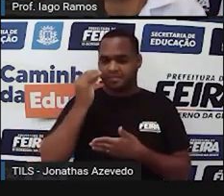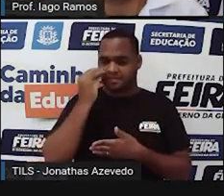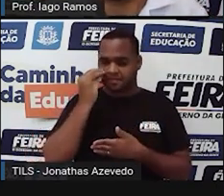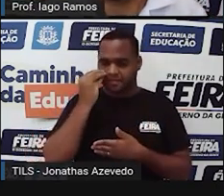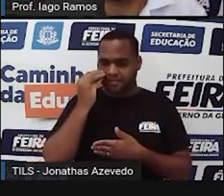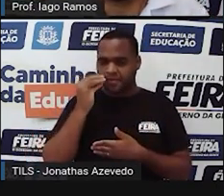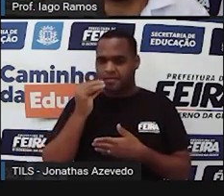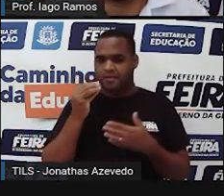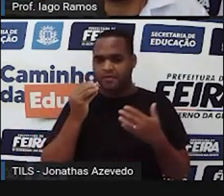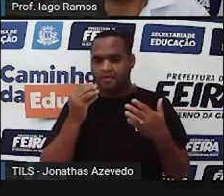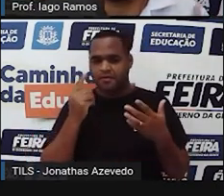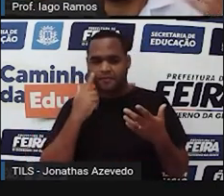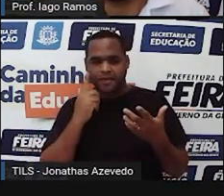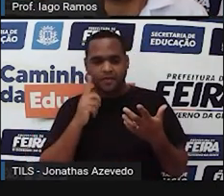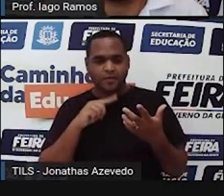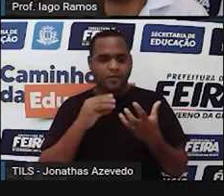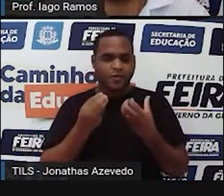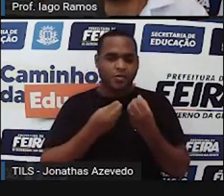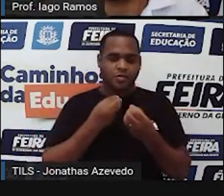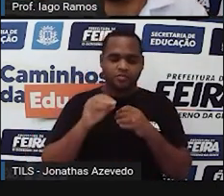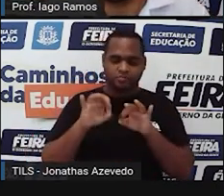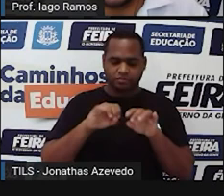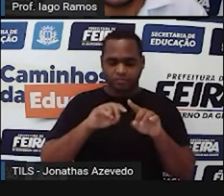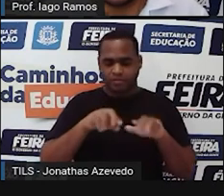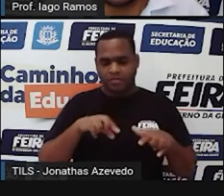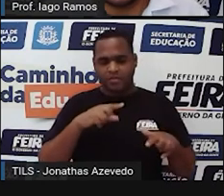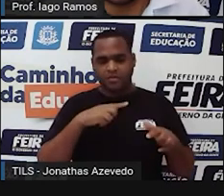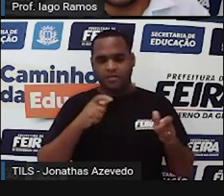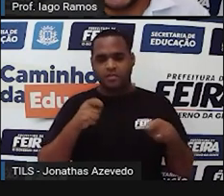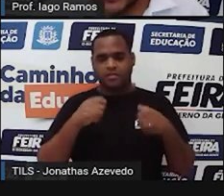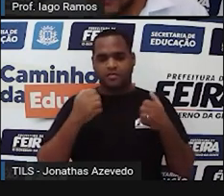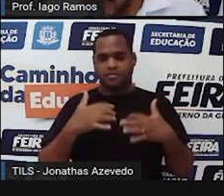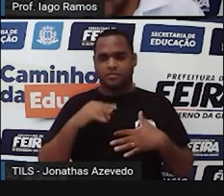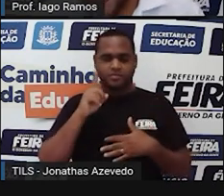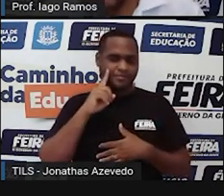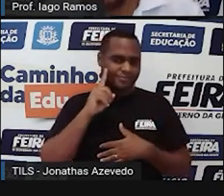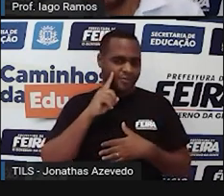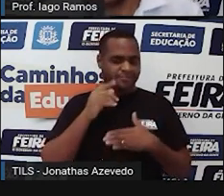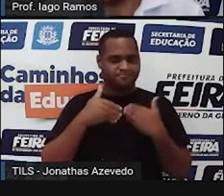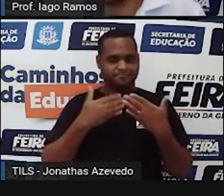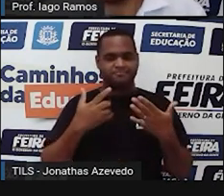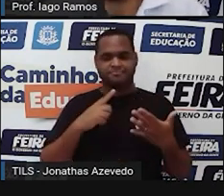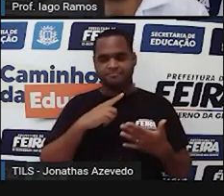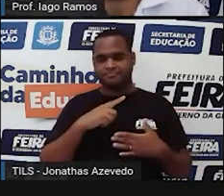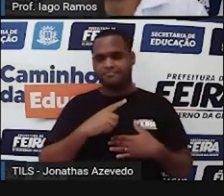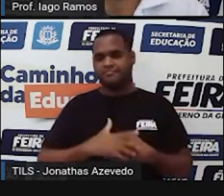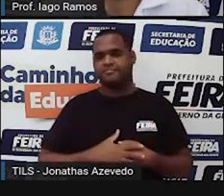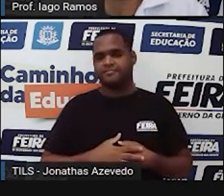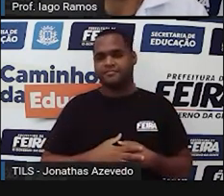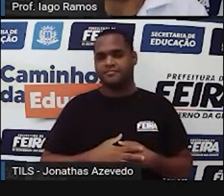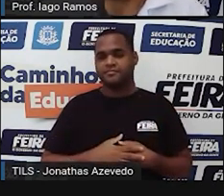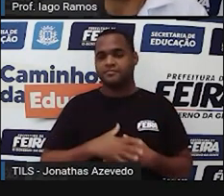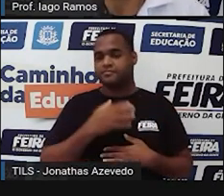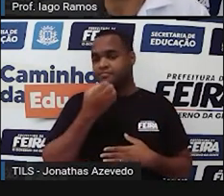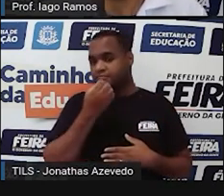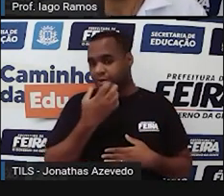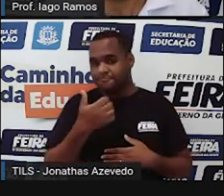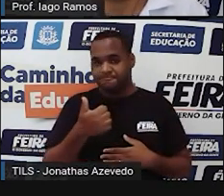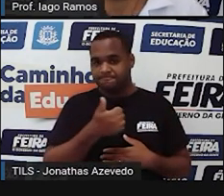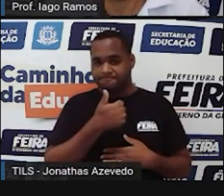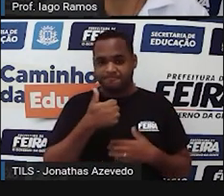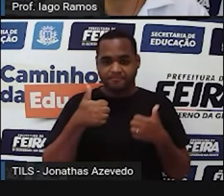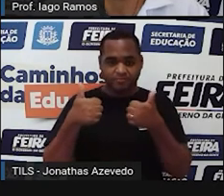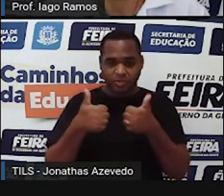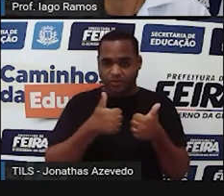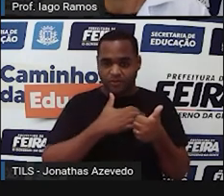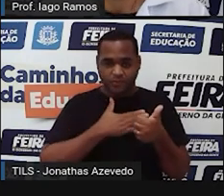com objetos ou coisas que estejam te cercando aí no seu dia a dia, tá bom? Bom, curtiu